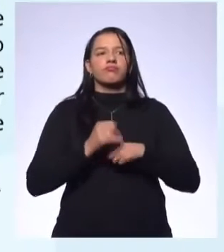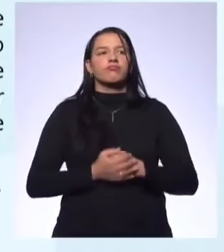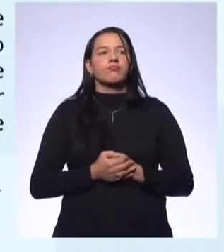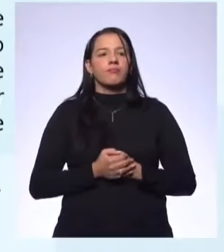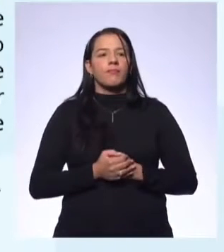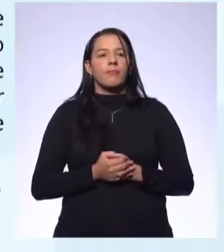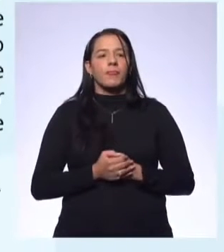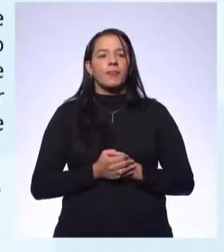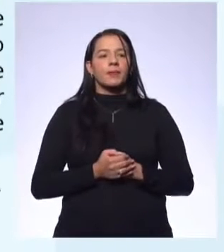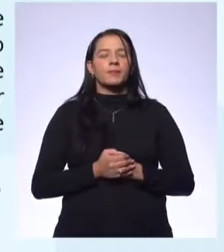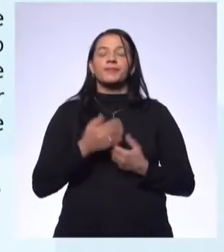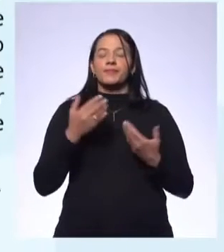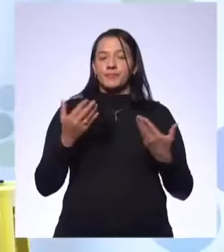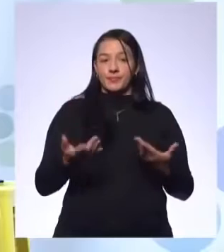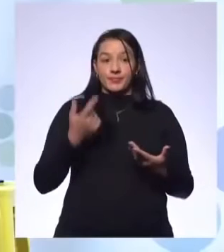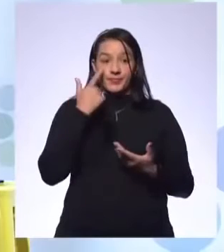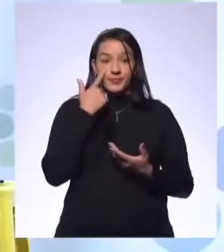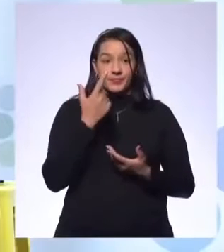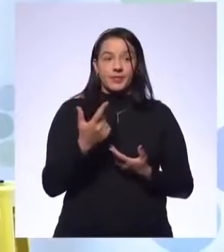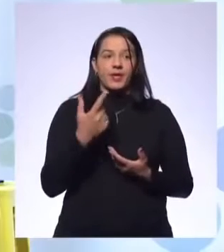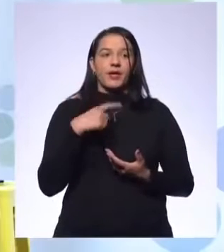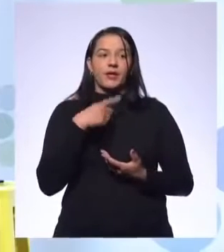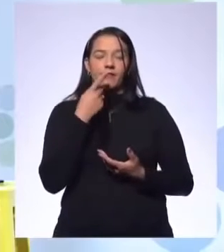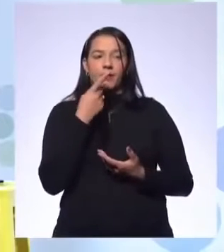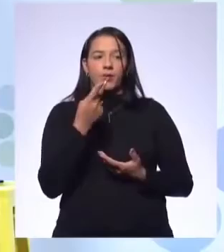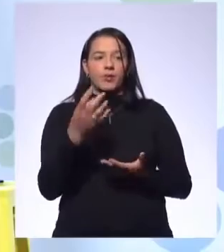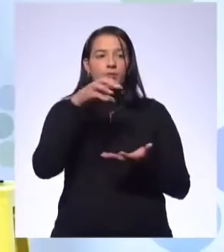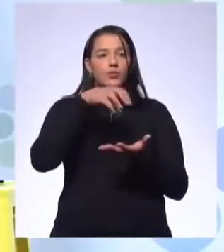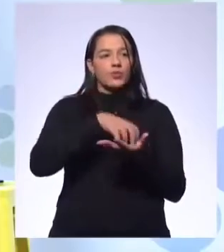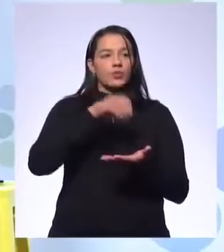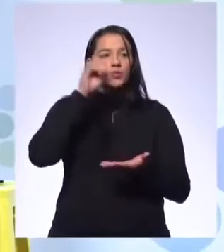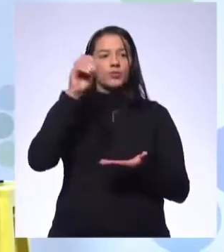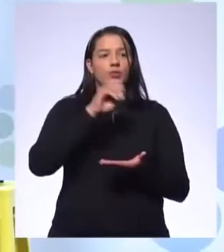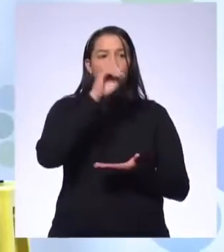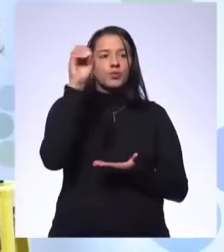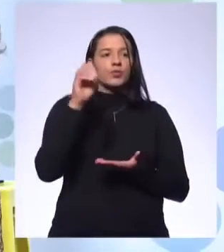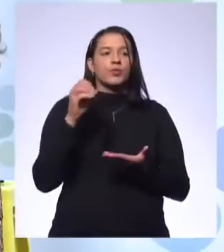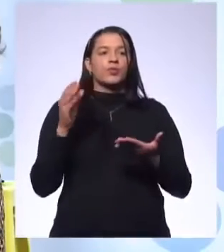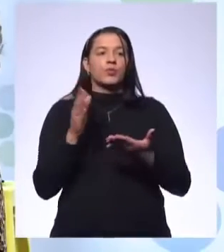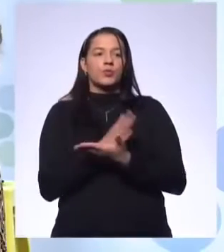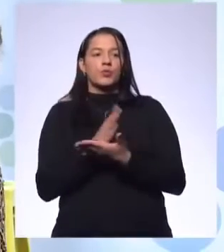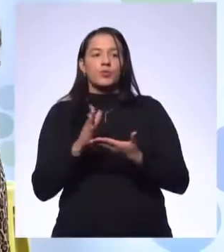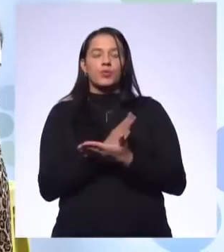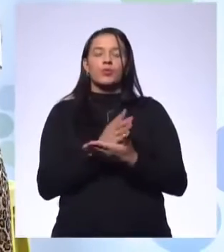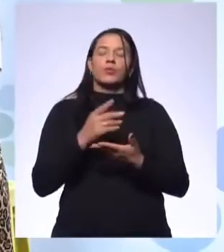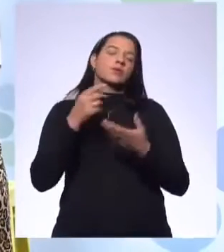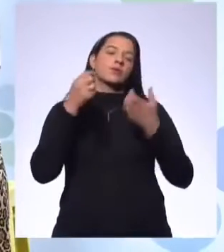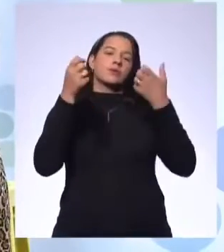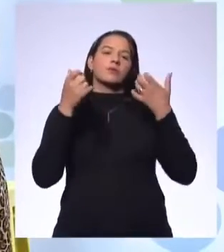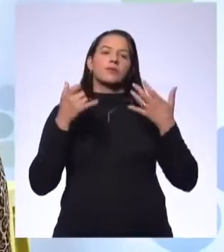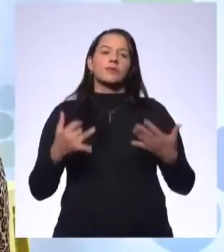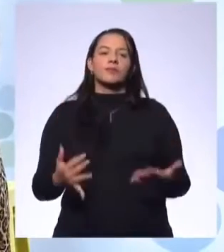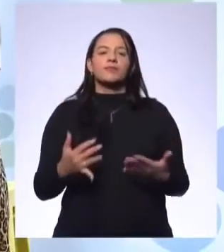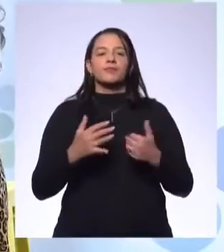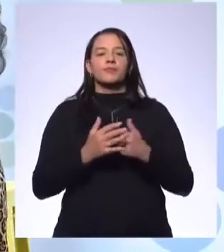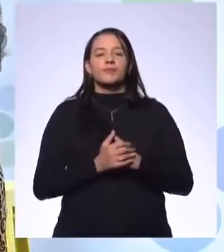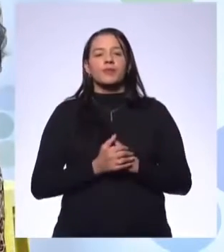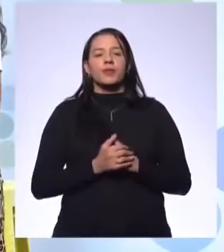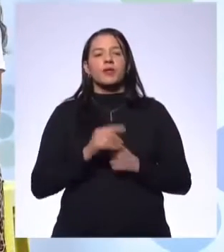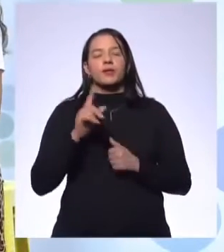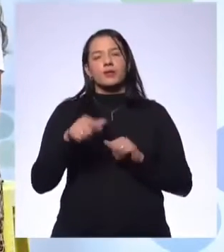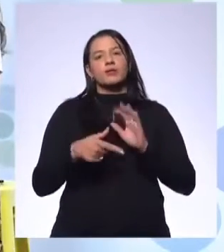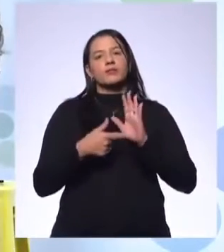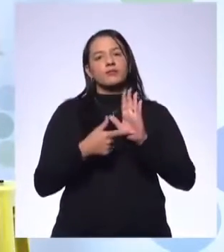só. Além de ela dar o exemplo do Centro de Mídias, ela colocou fatos ali, explicou com fatos, porque isso a gente pode